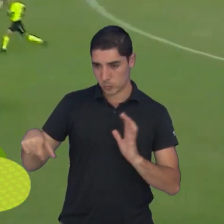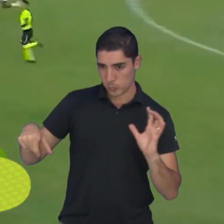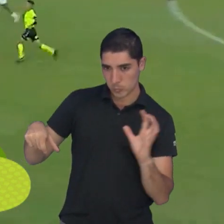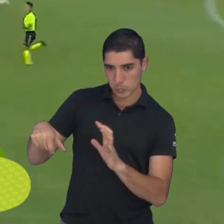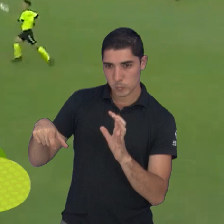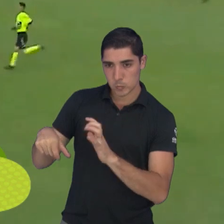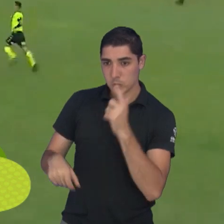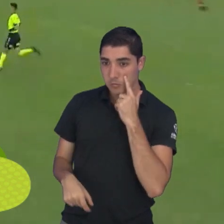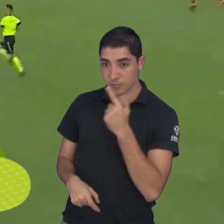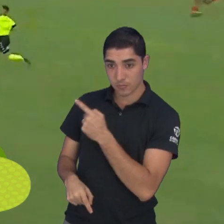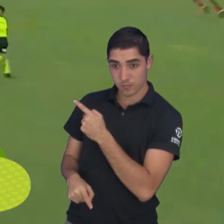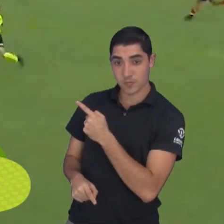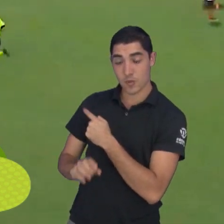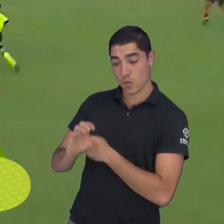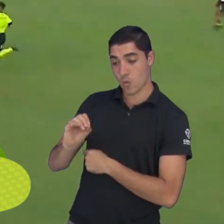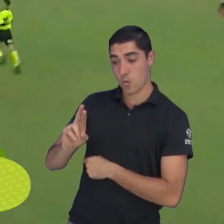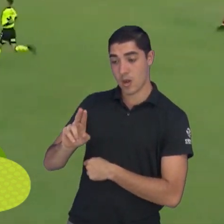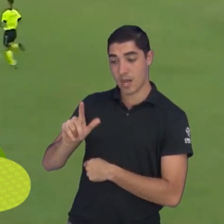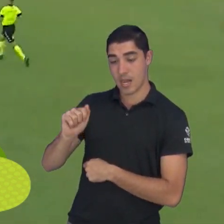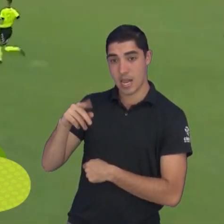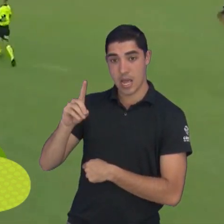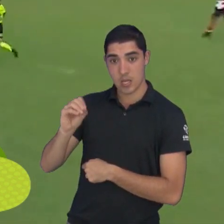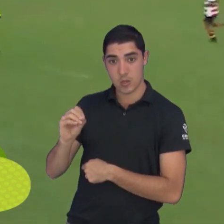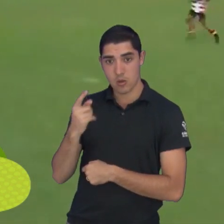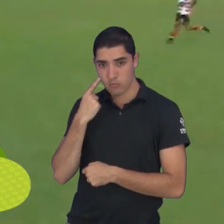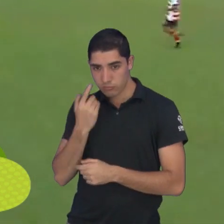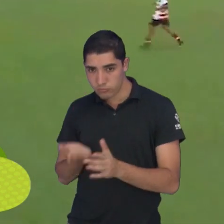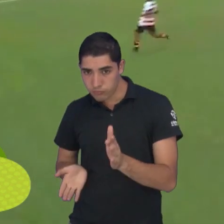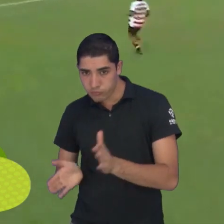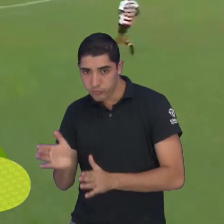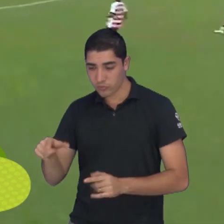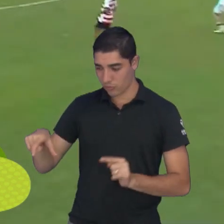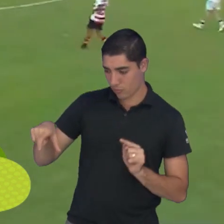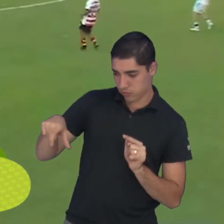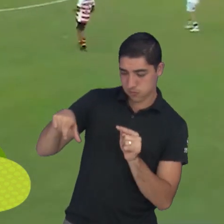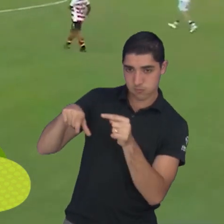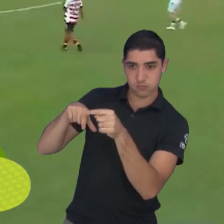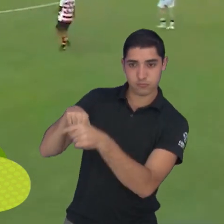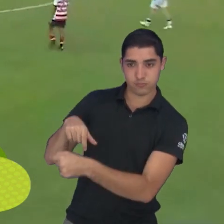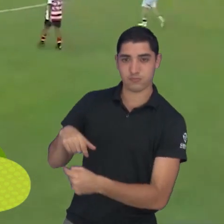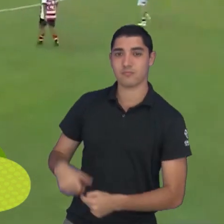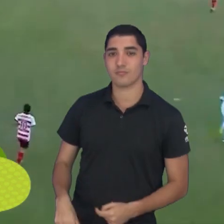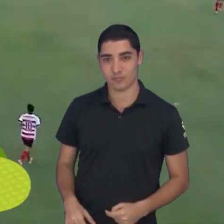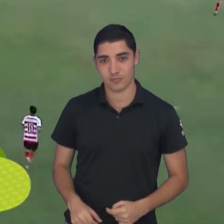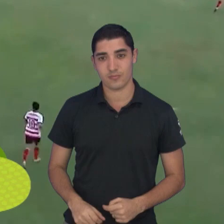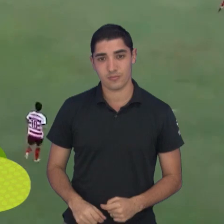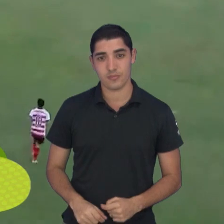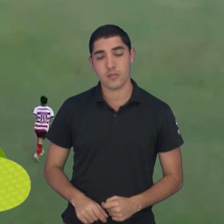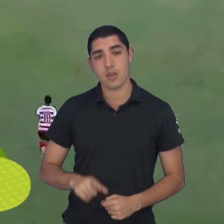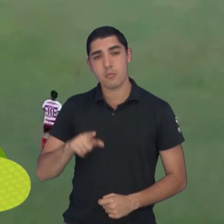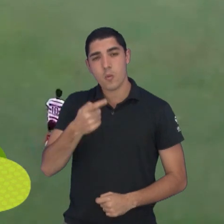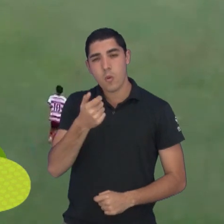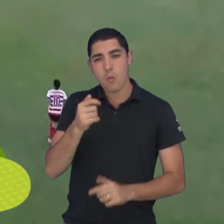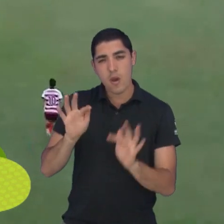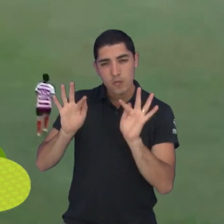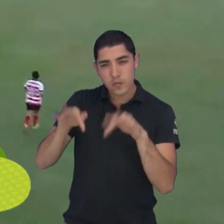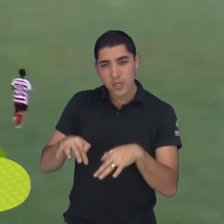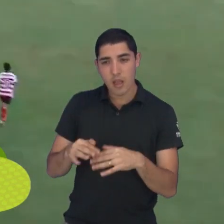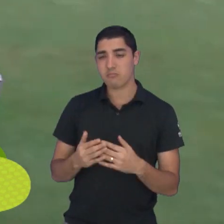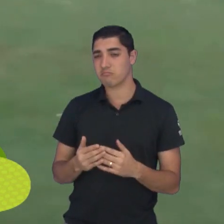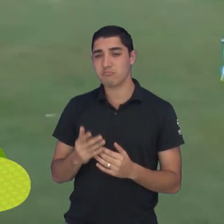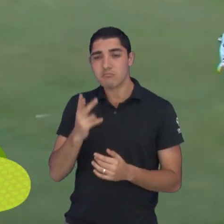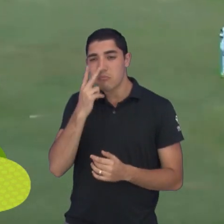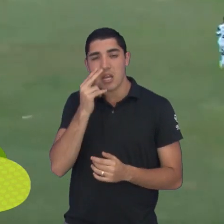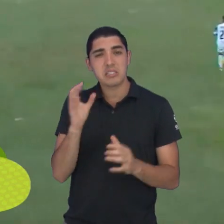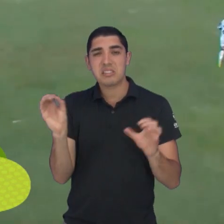carregou e tentou bater colocado da entrada da grande área. A bola passou à esquerda de Ariel. Na reta final, nenhum dos dois